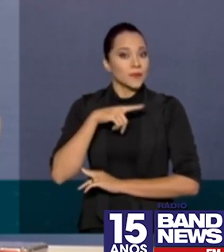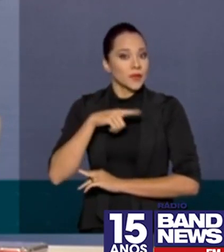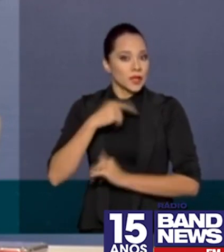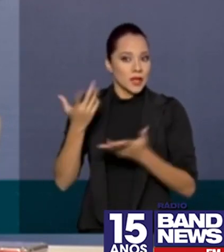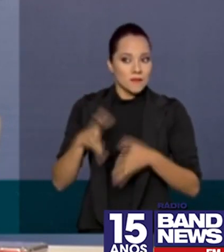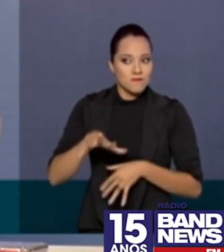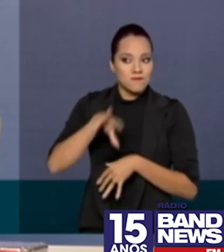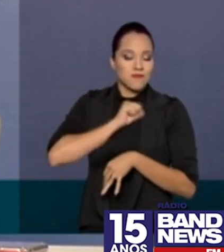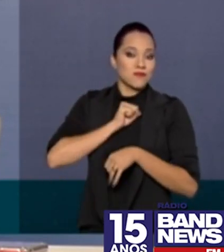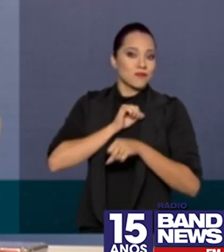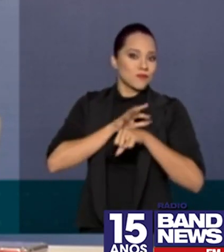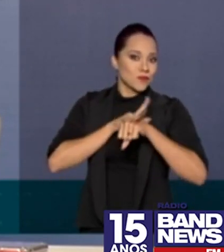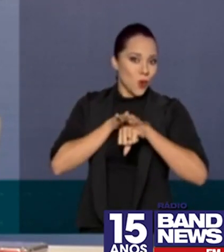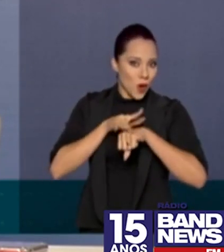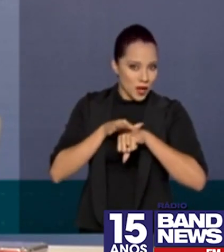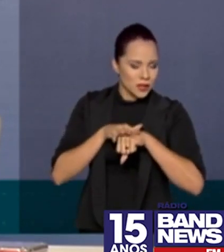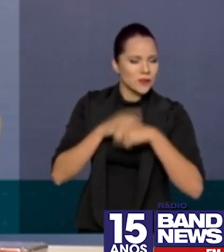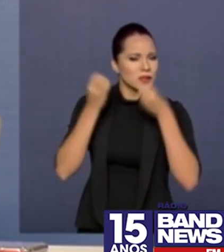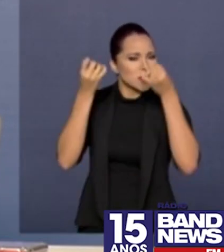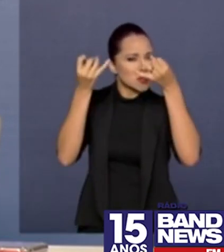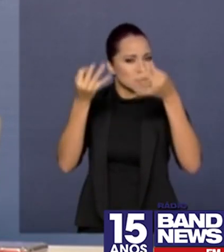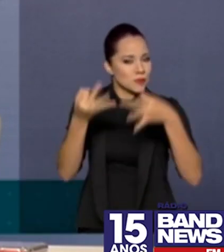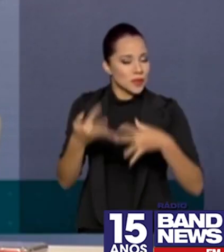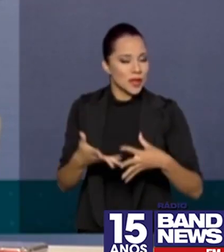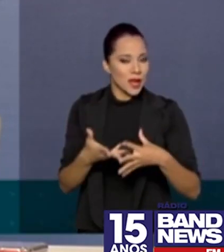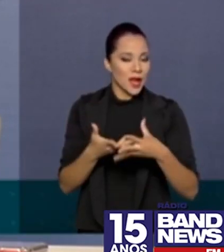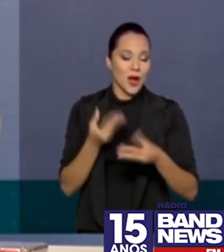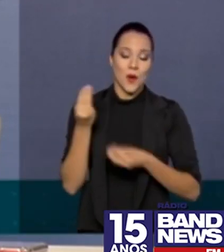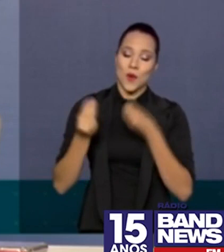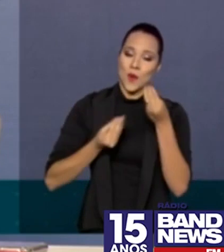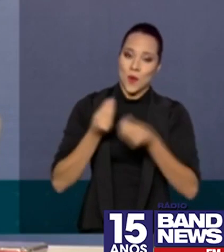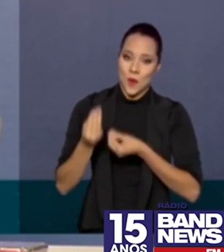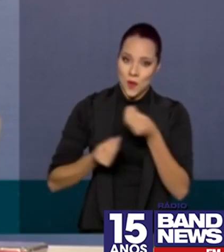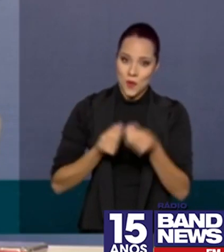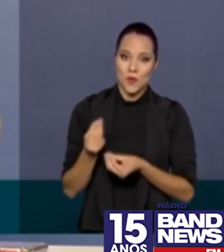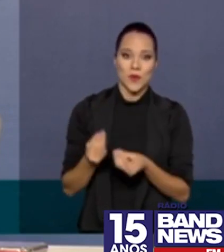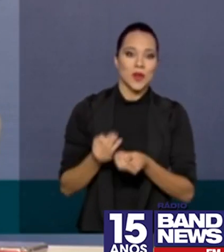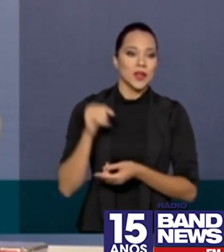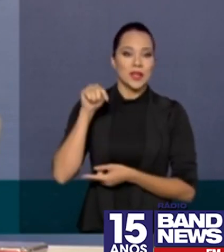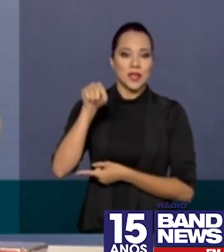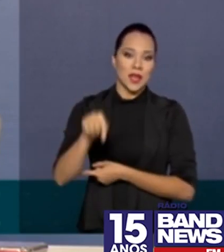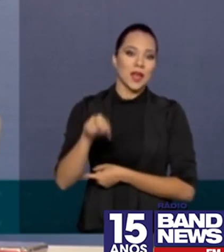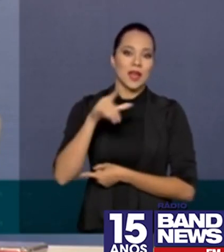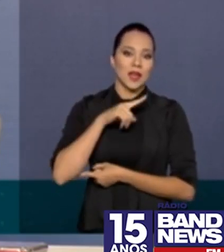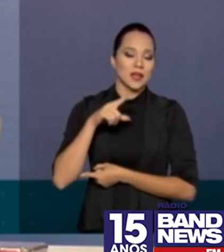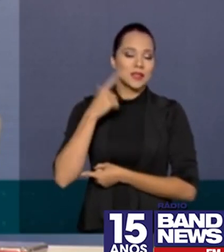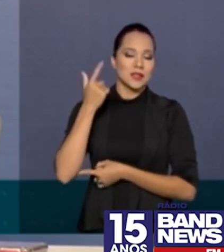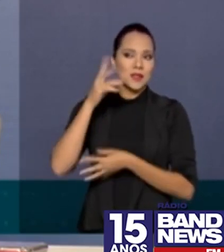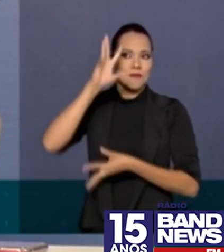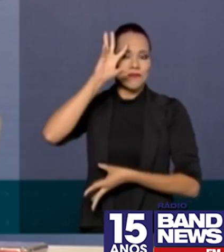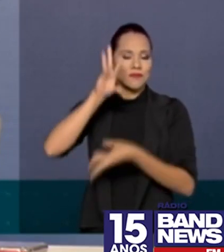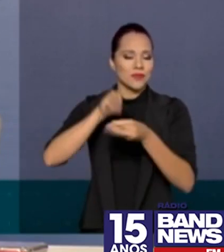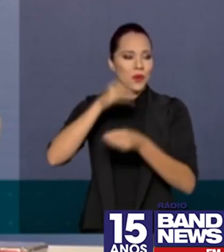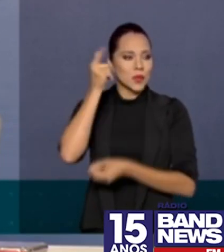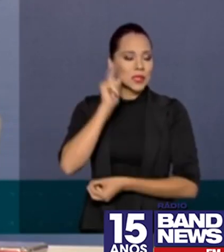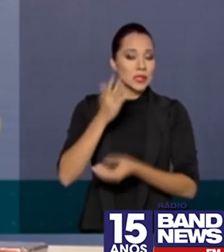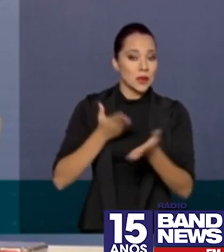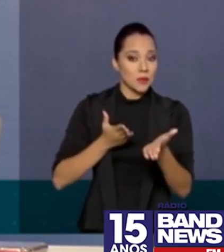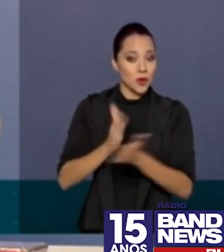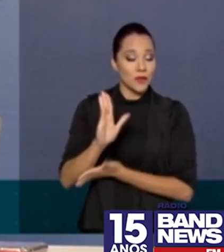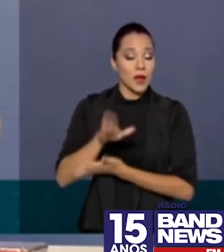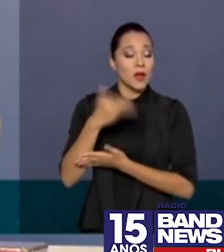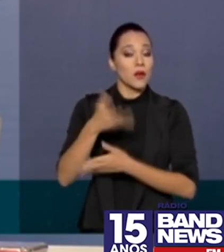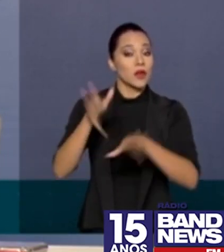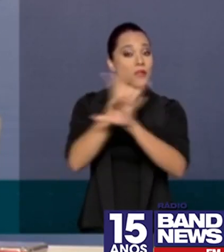doença e a gente vai explicar para vocês exatamente como foi o racional para que a gente pudesse aprovar, quais foram os